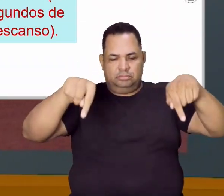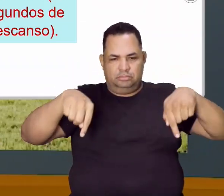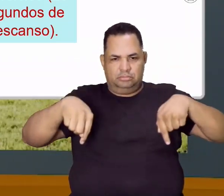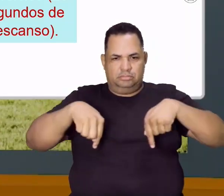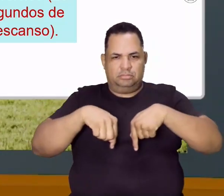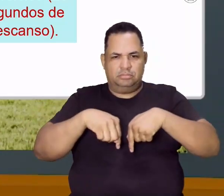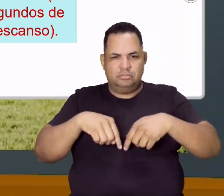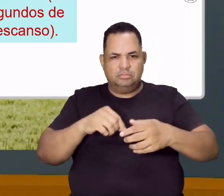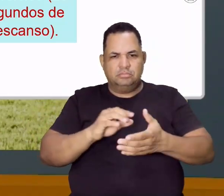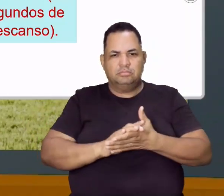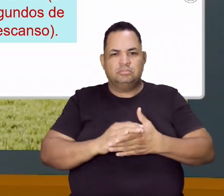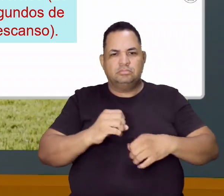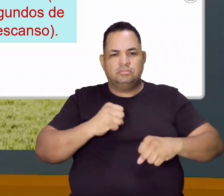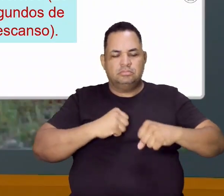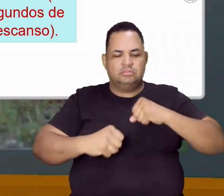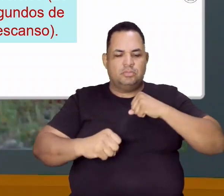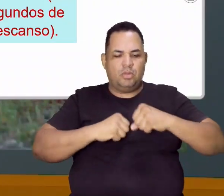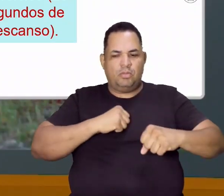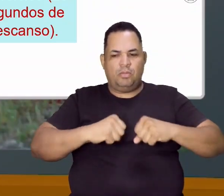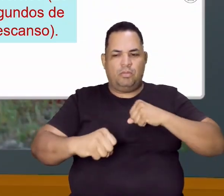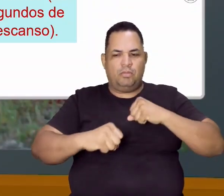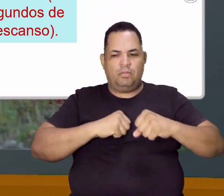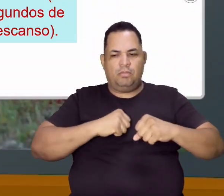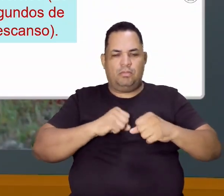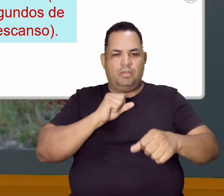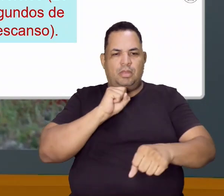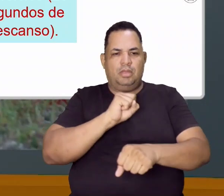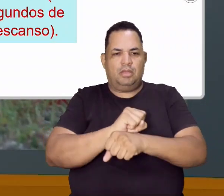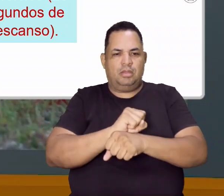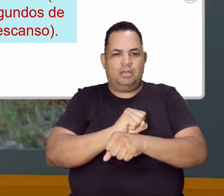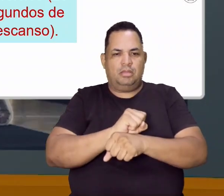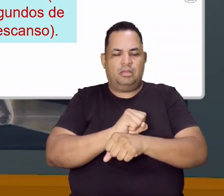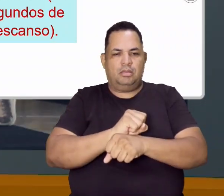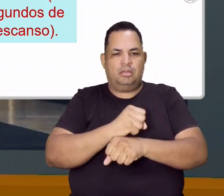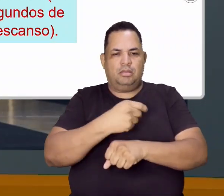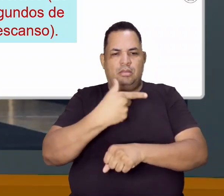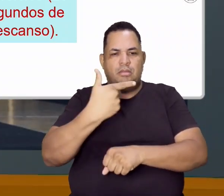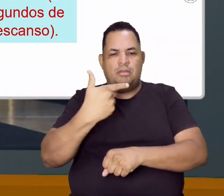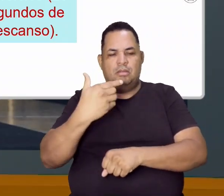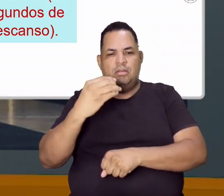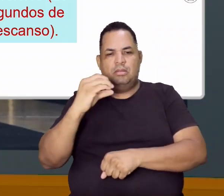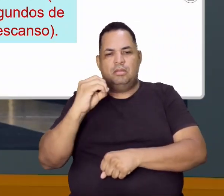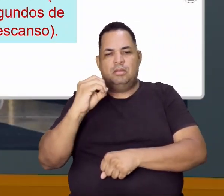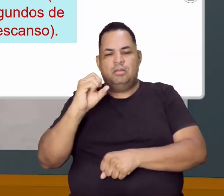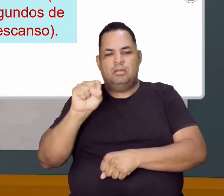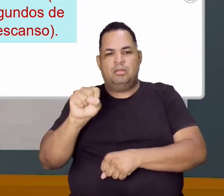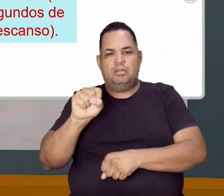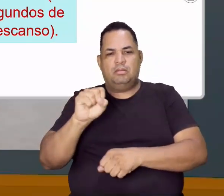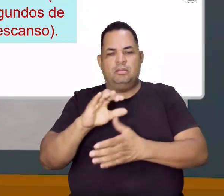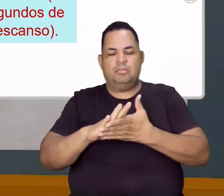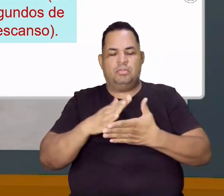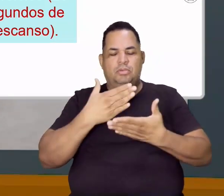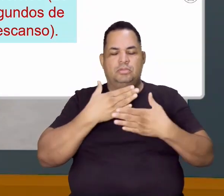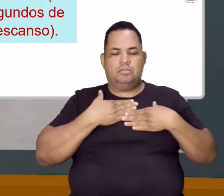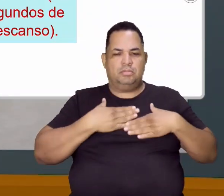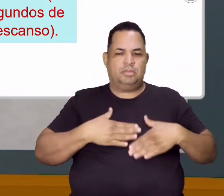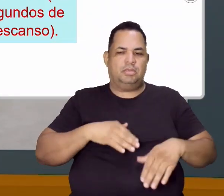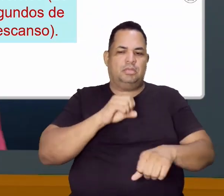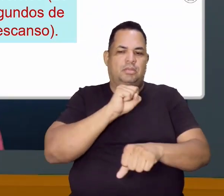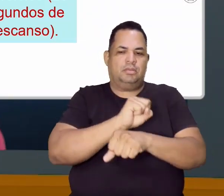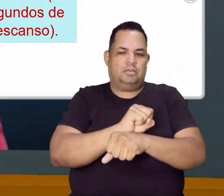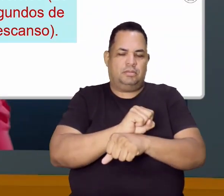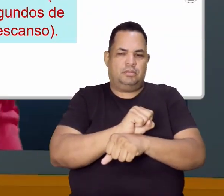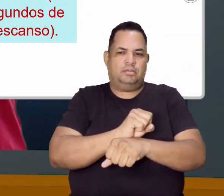vai correr parada no mesmo lugar, tá? Faz aí em torno de uns 20 segundos também e descansa mais 20 segundos,